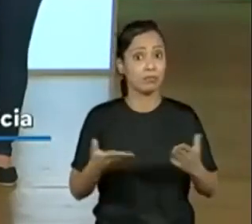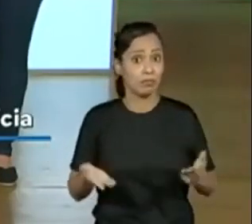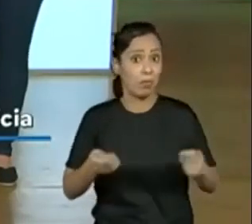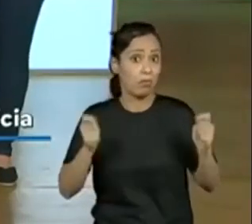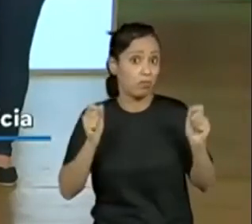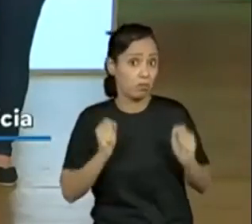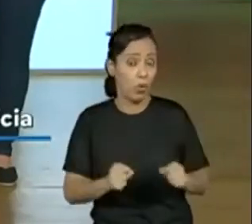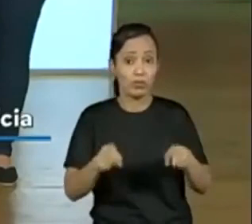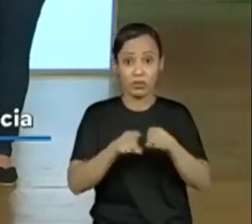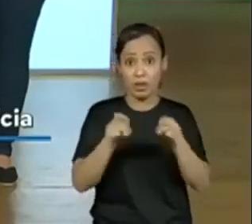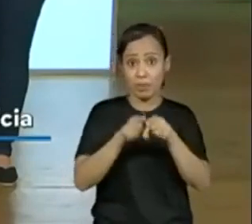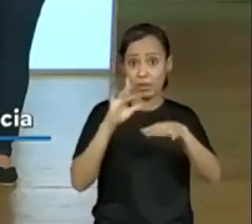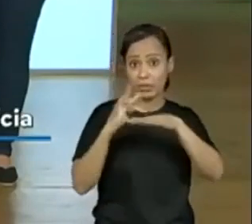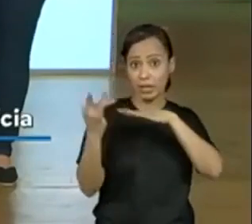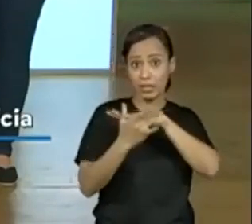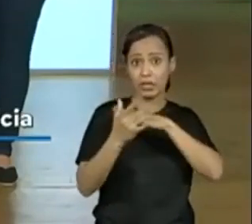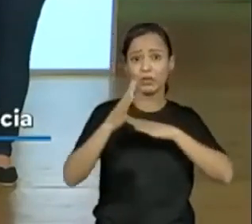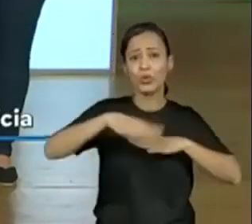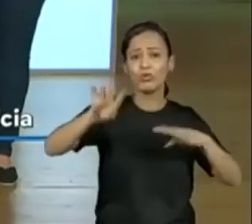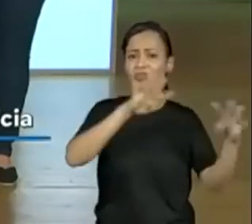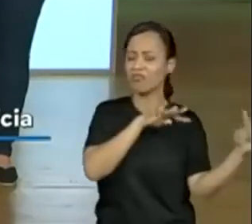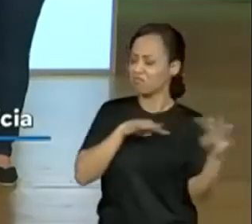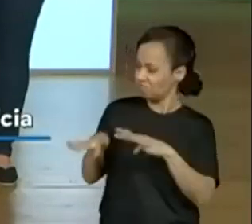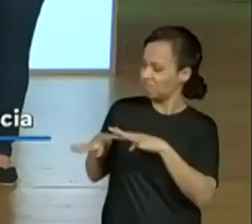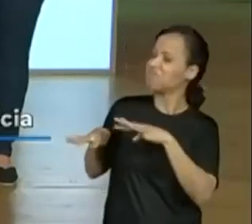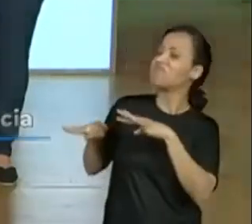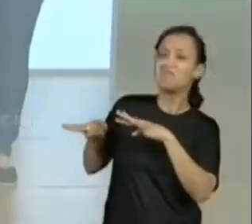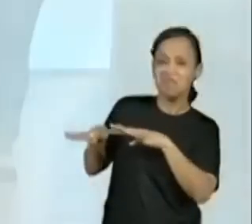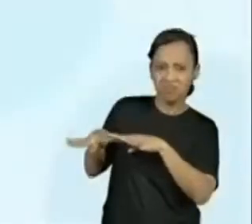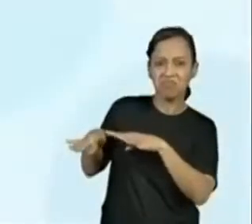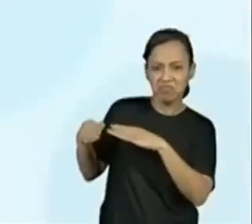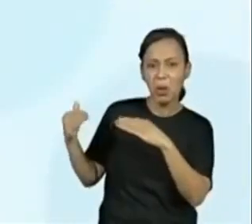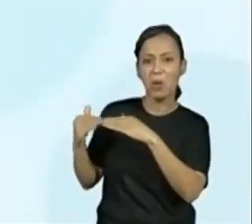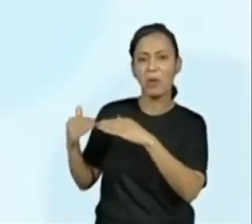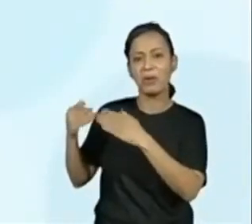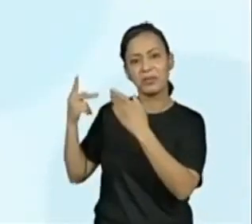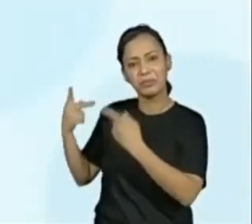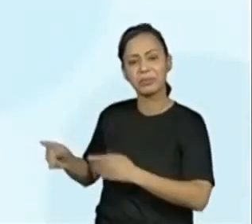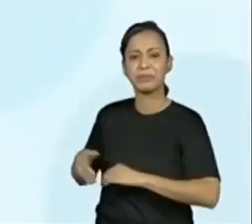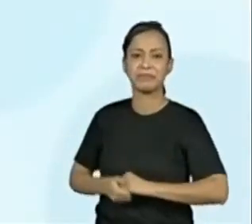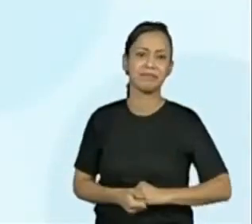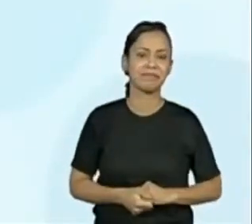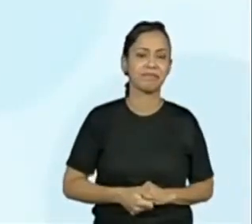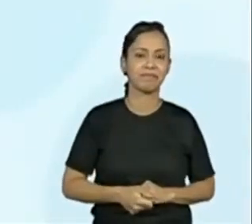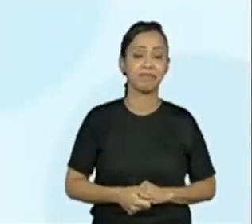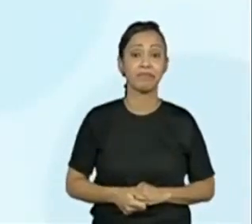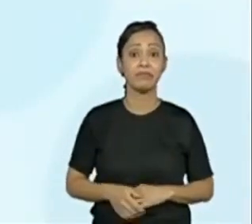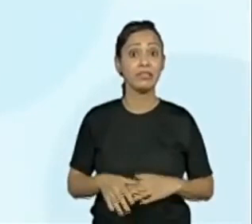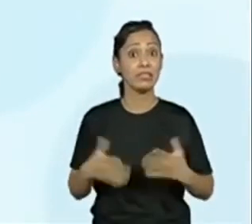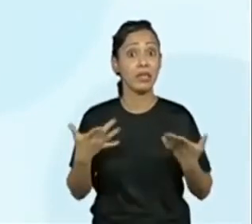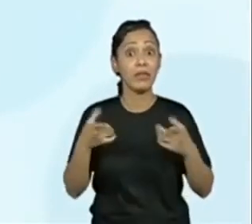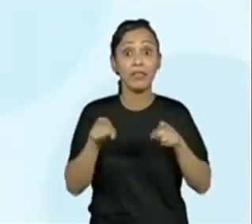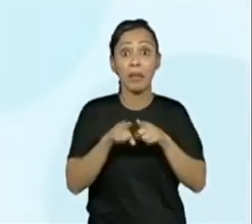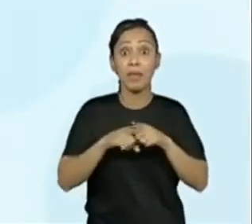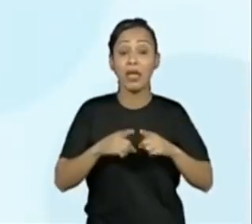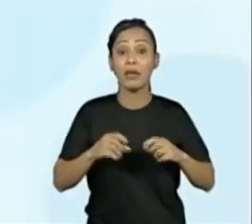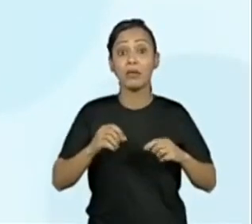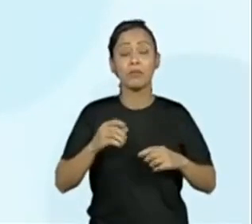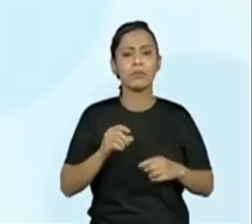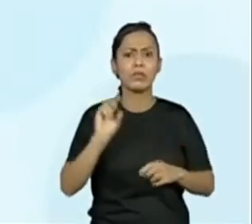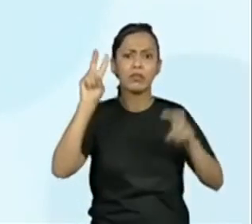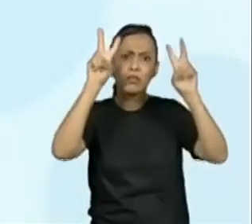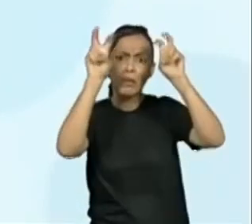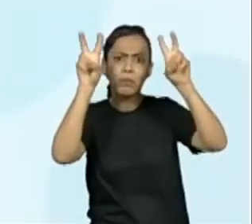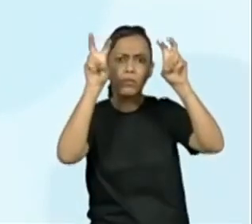Seguidores, viralizar, leiam a notícia e verifiquem se as hipóteses que levantaram acerca do